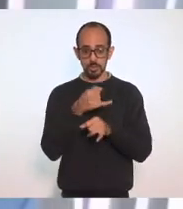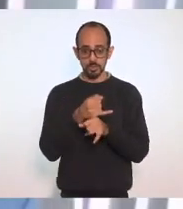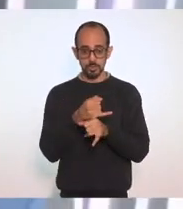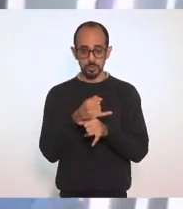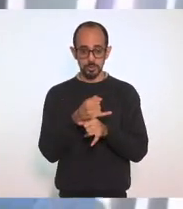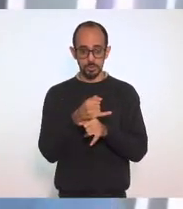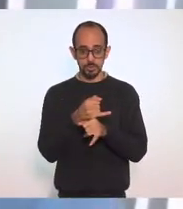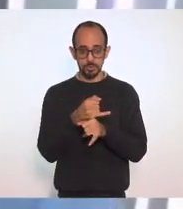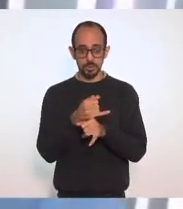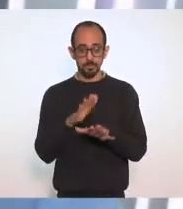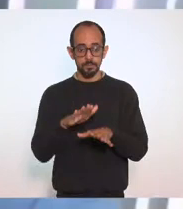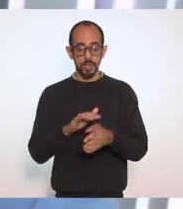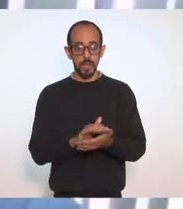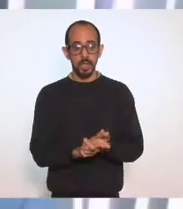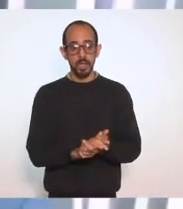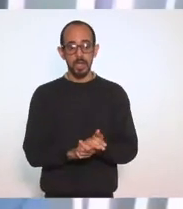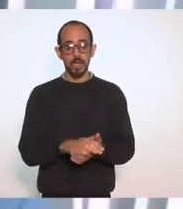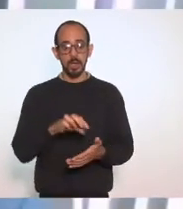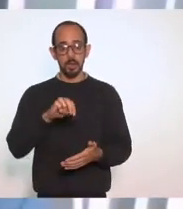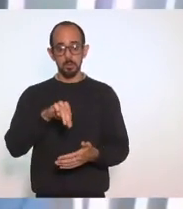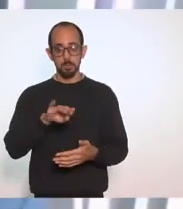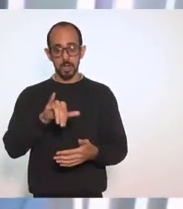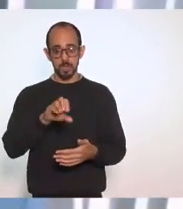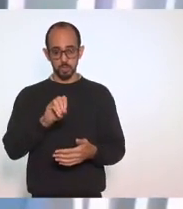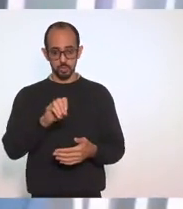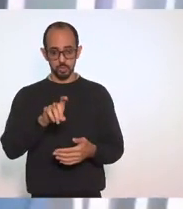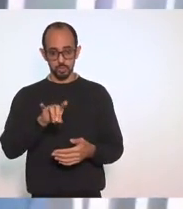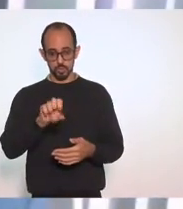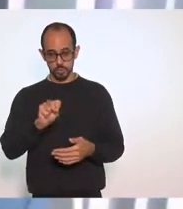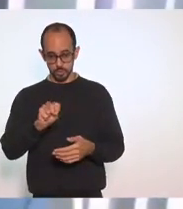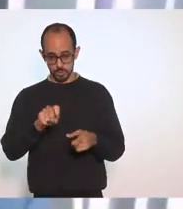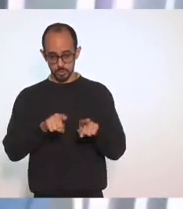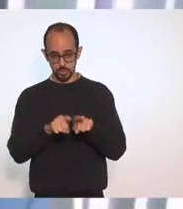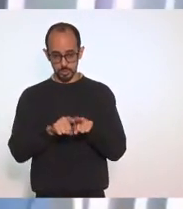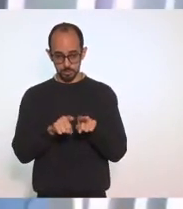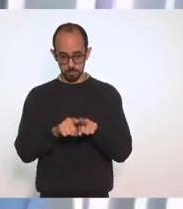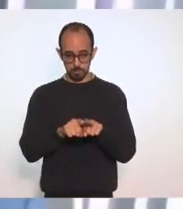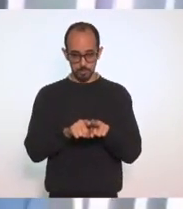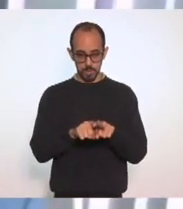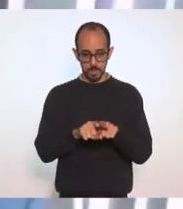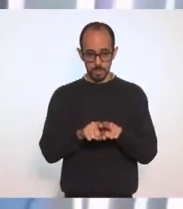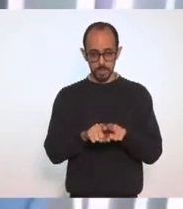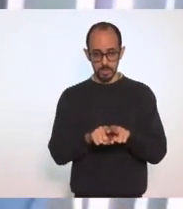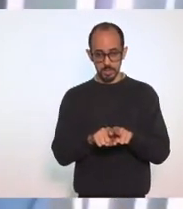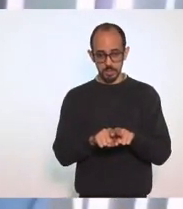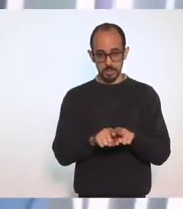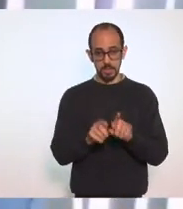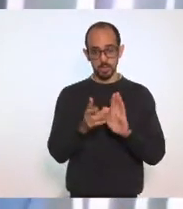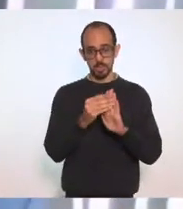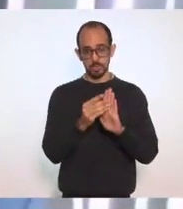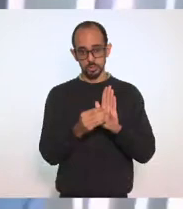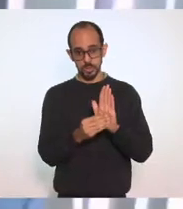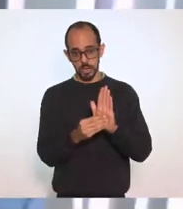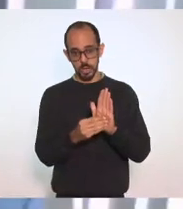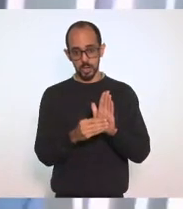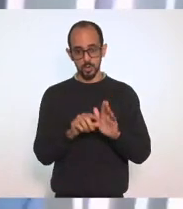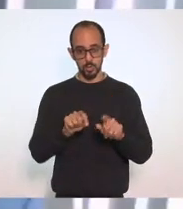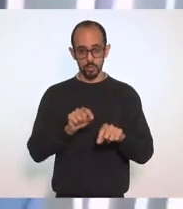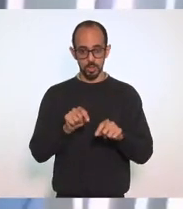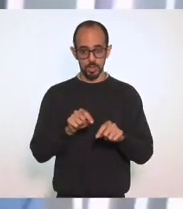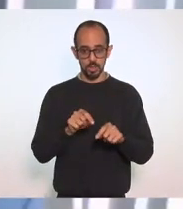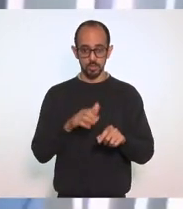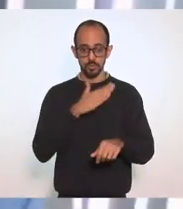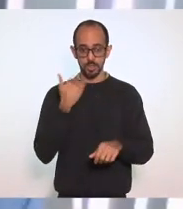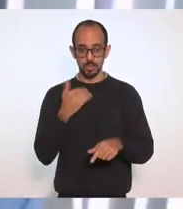Mário Dias queria também acrescentar o deputado André Siliano e fazer o registro da perda que nós